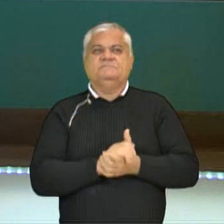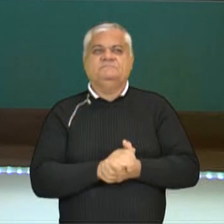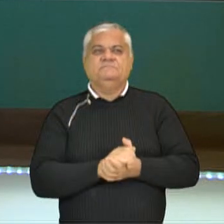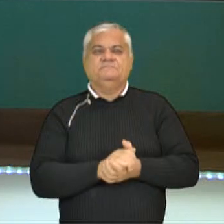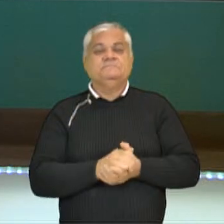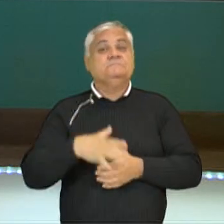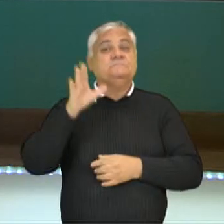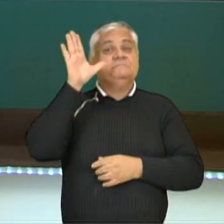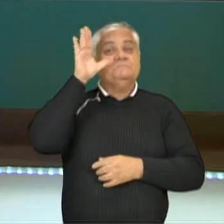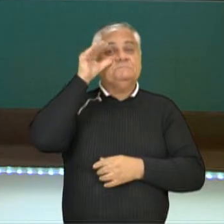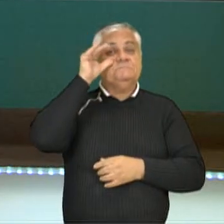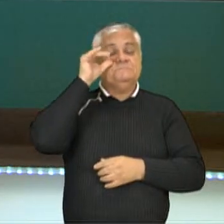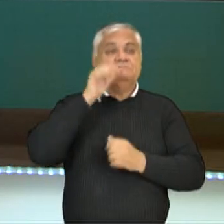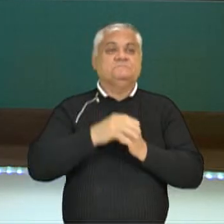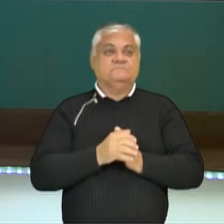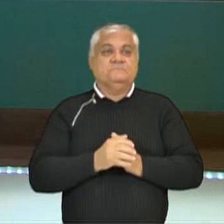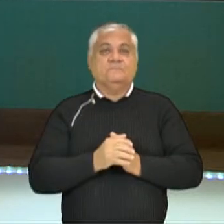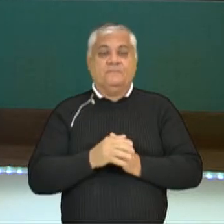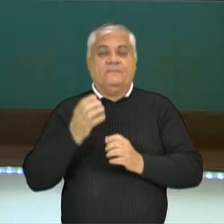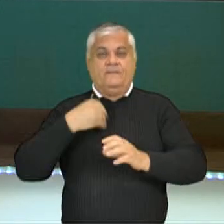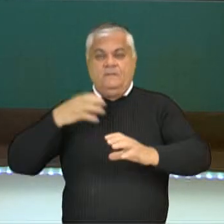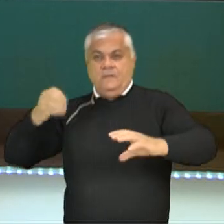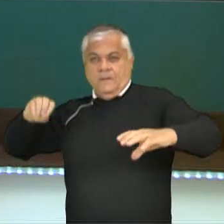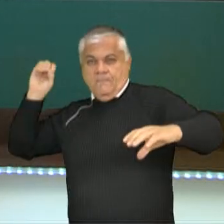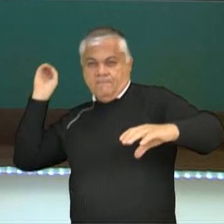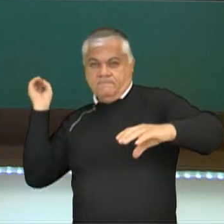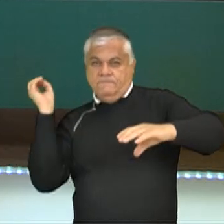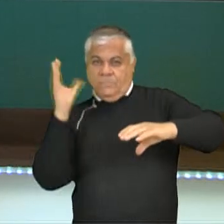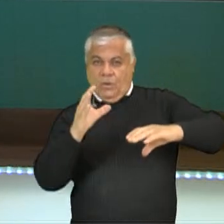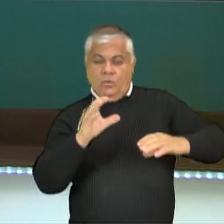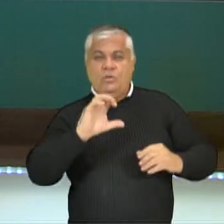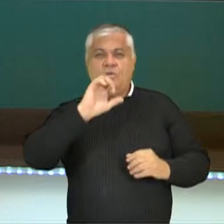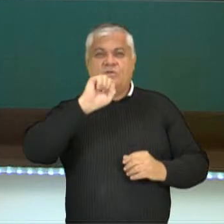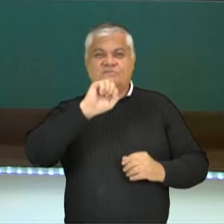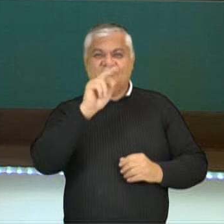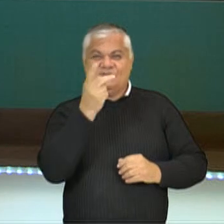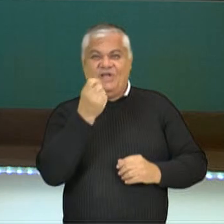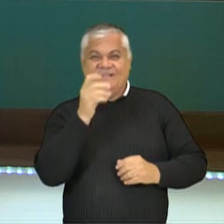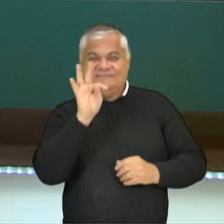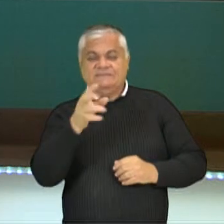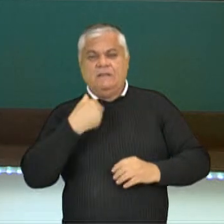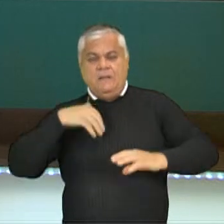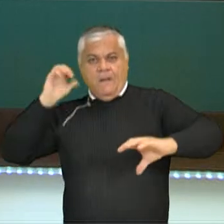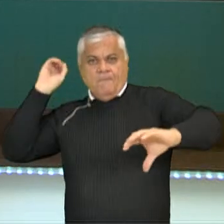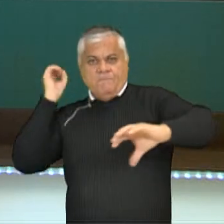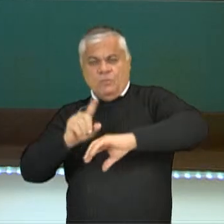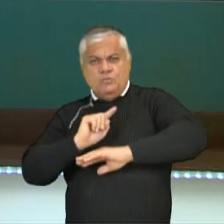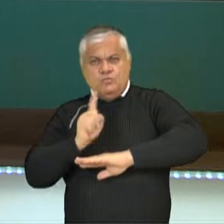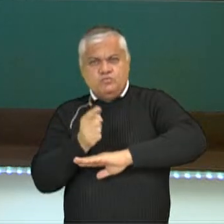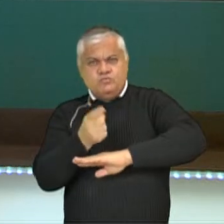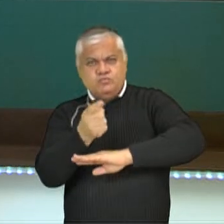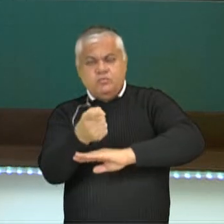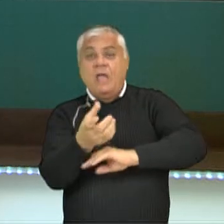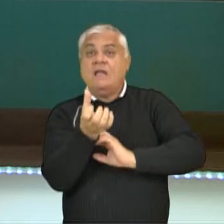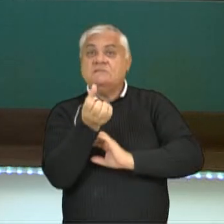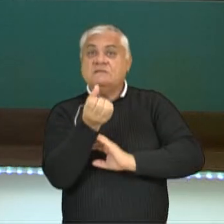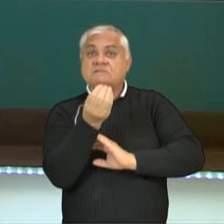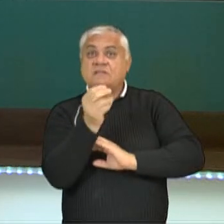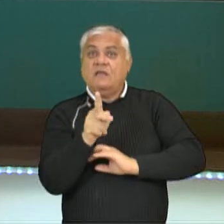Algumas curiosidades. Então, os shots que são os tiros, os arremessos, eles podem exceder. Eles podem ser mais que 60 km por hora.